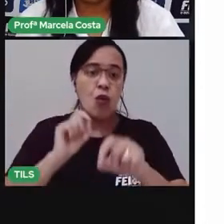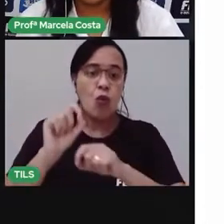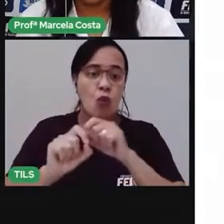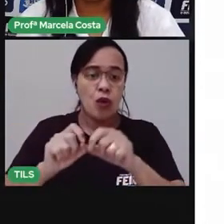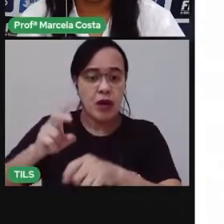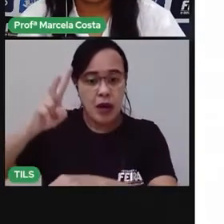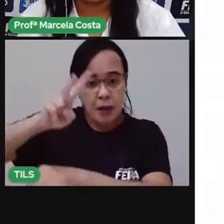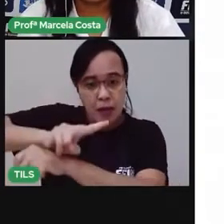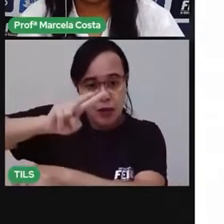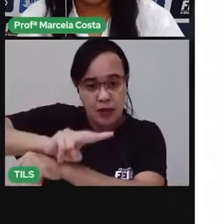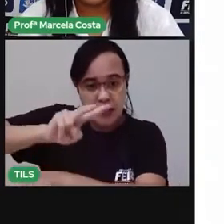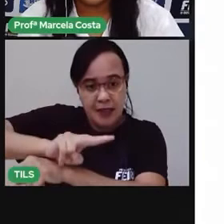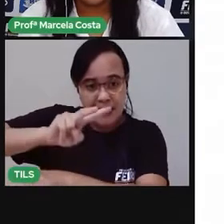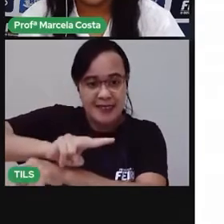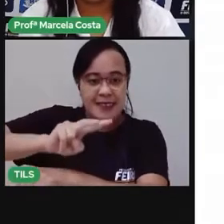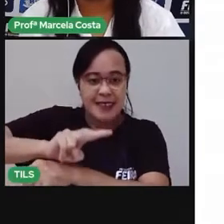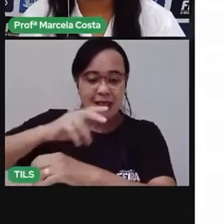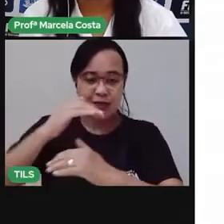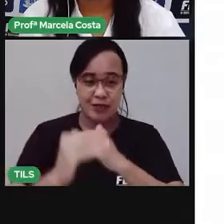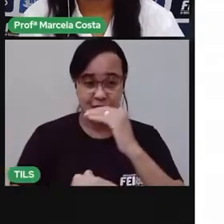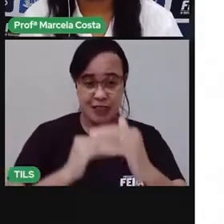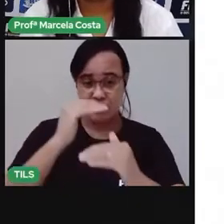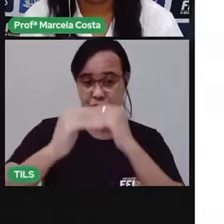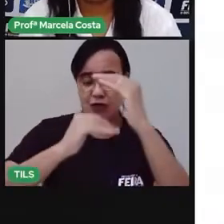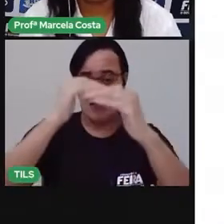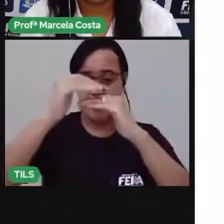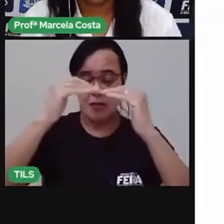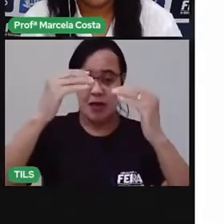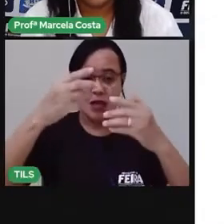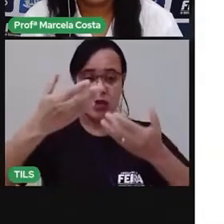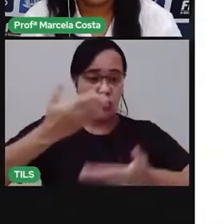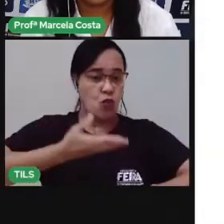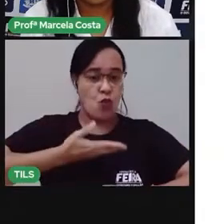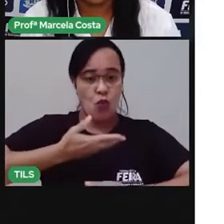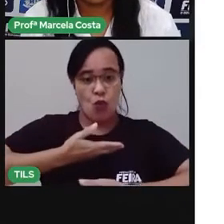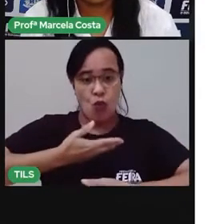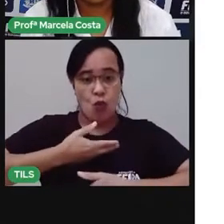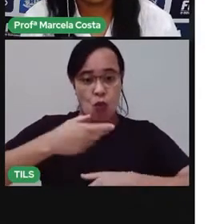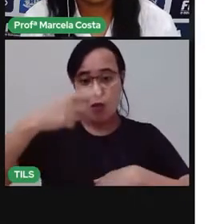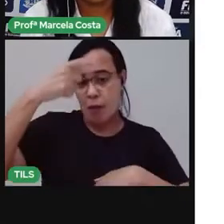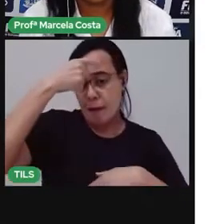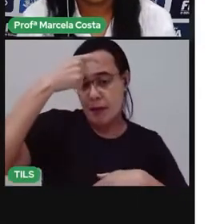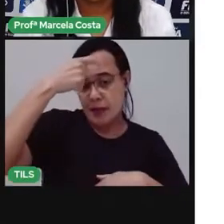moral, espiritual e social adequados.